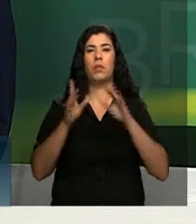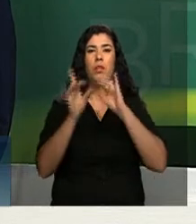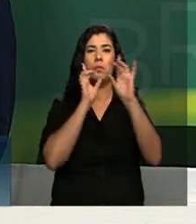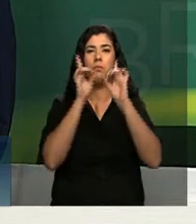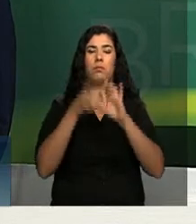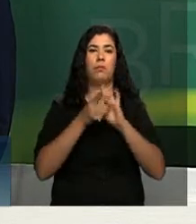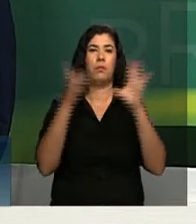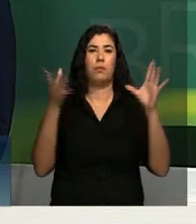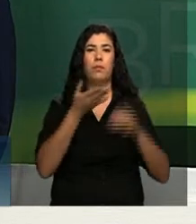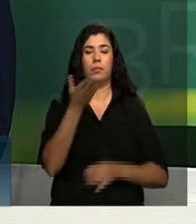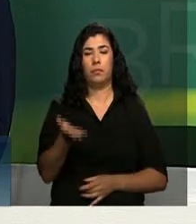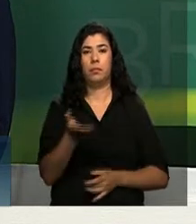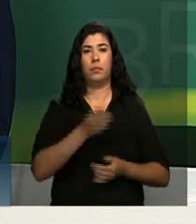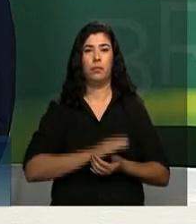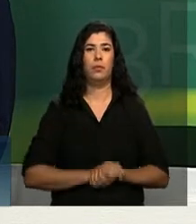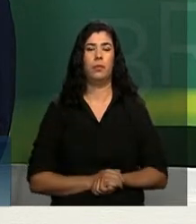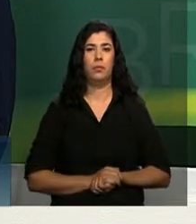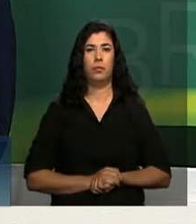uma.